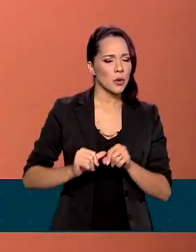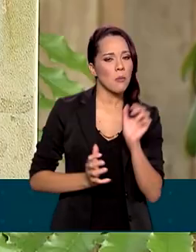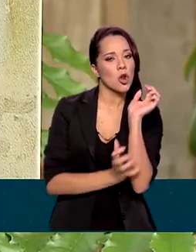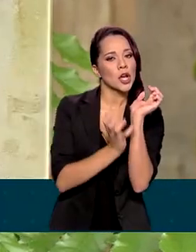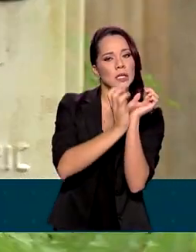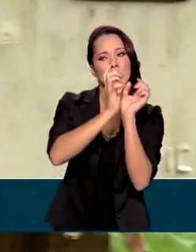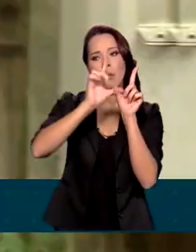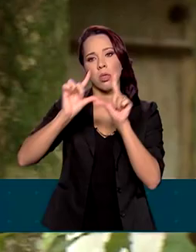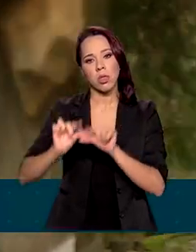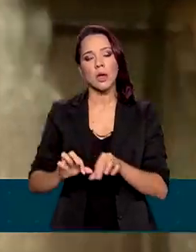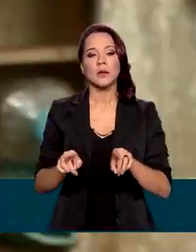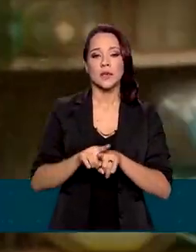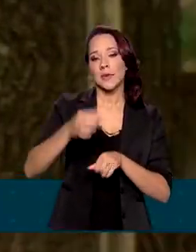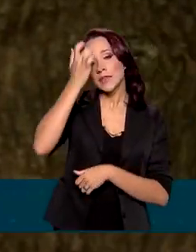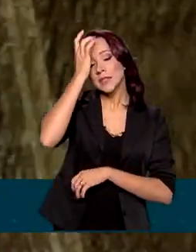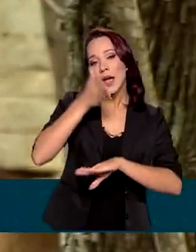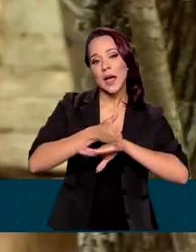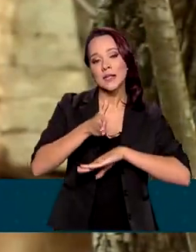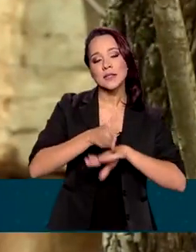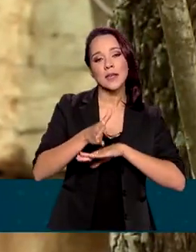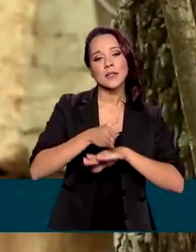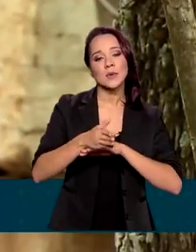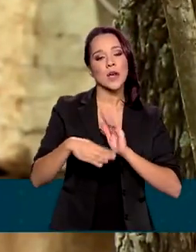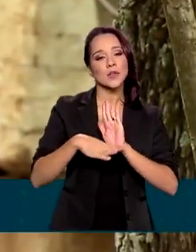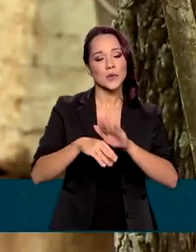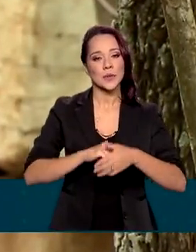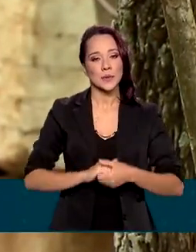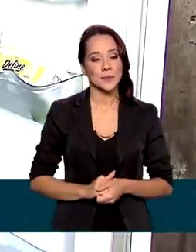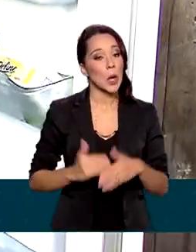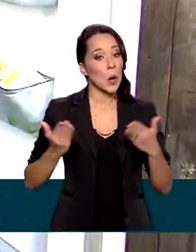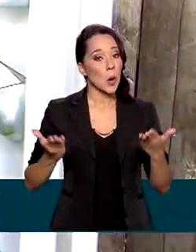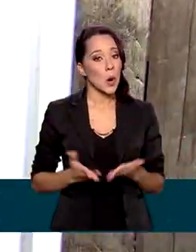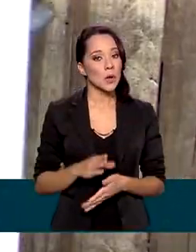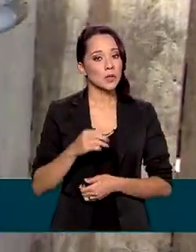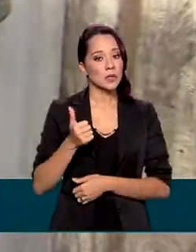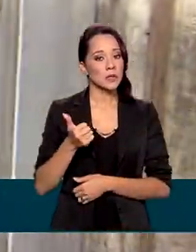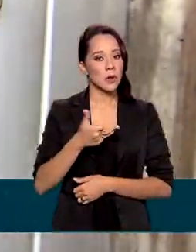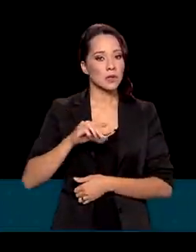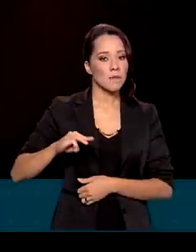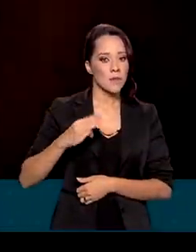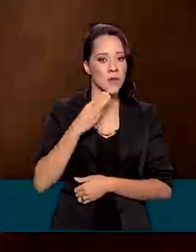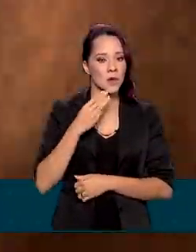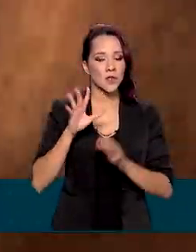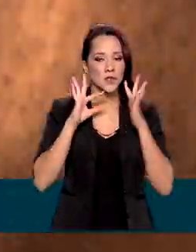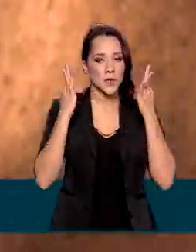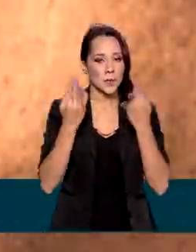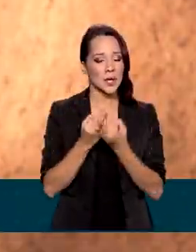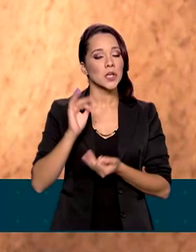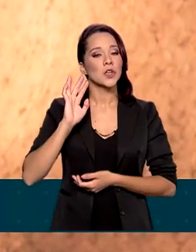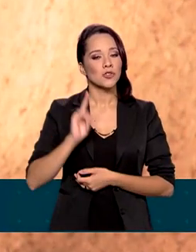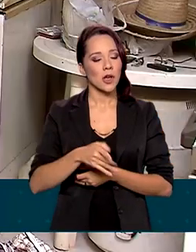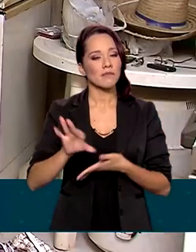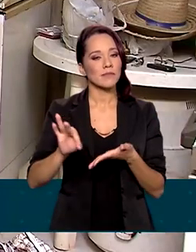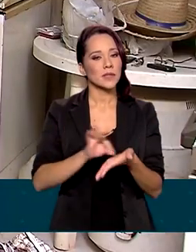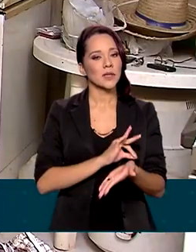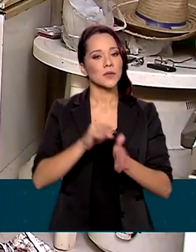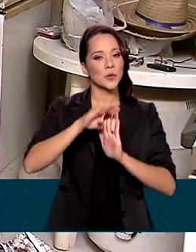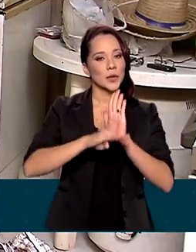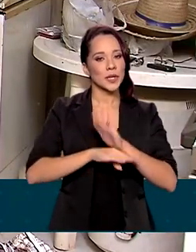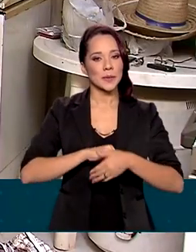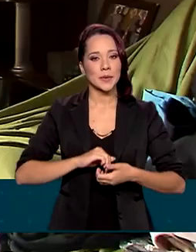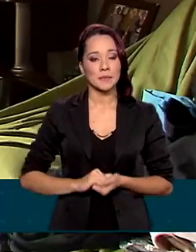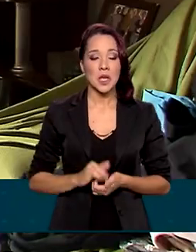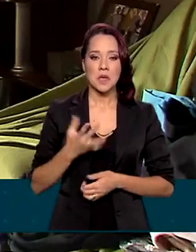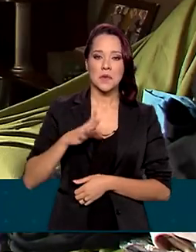burocracia e facilitar o acesso ao benefício. Atualmente, cerca de 12 milhões de famílias já são inscritas no programa